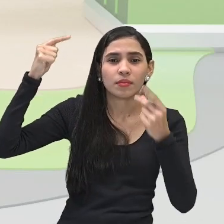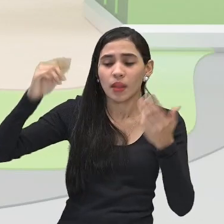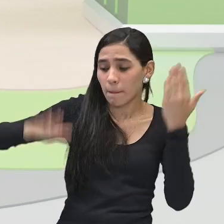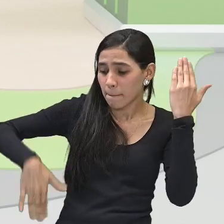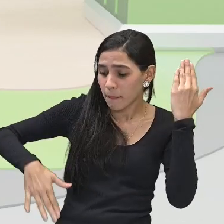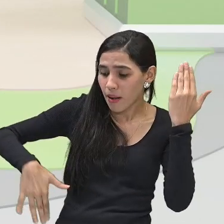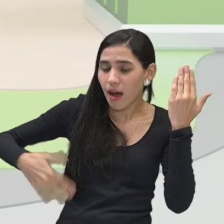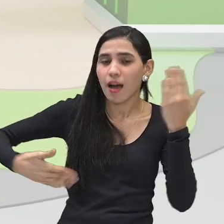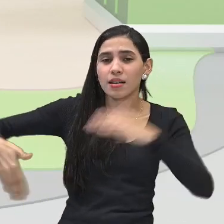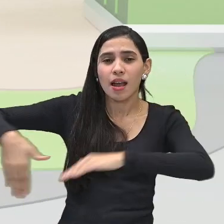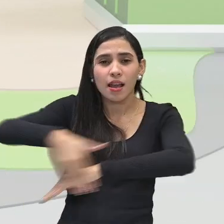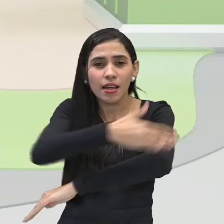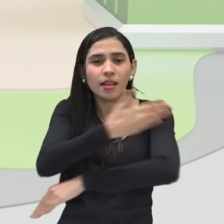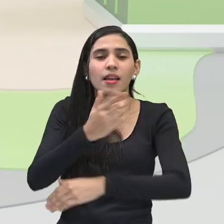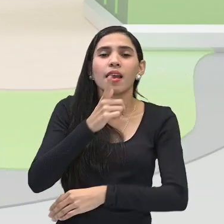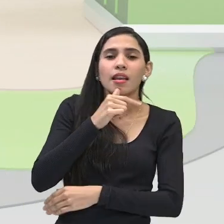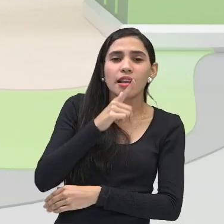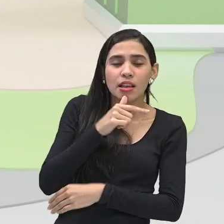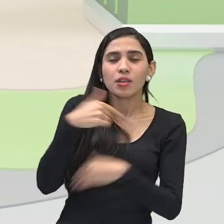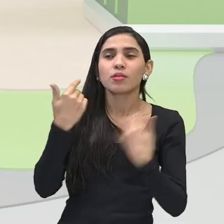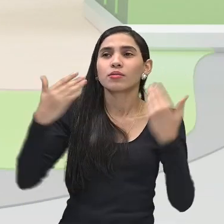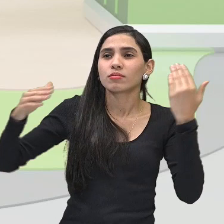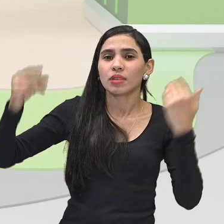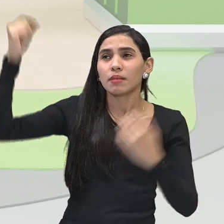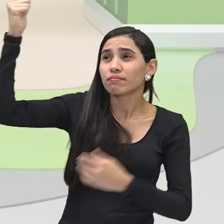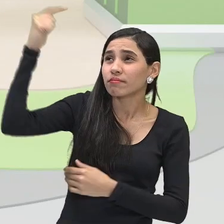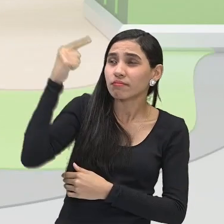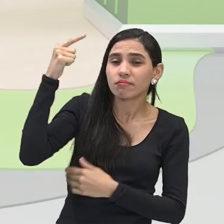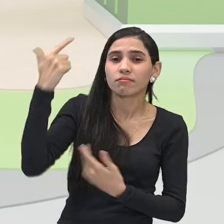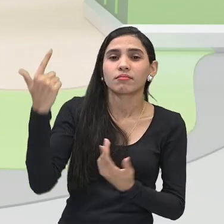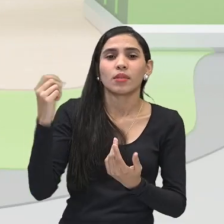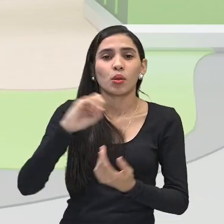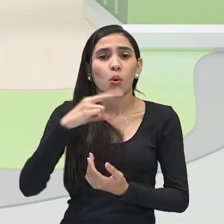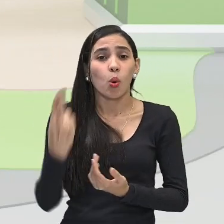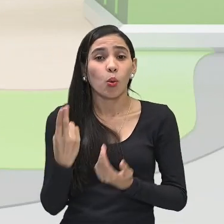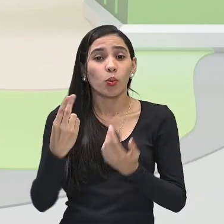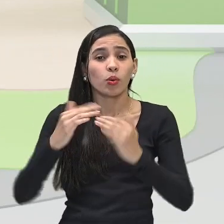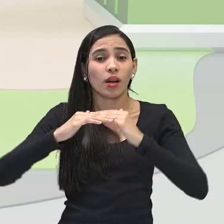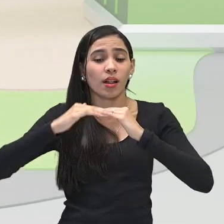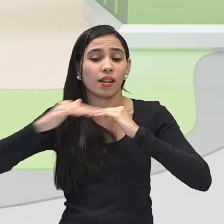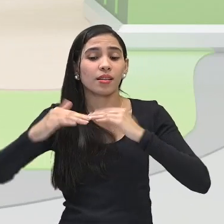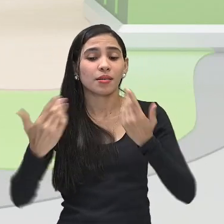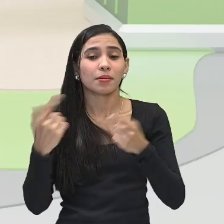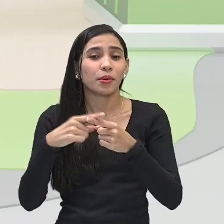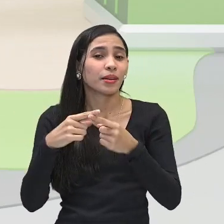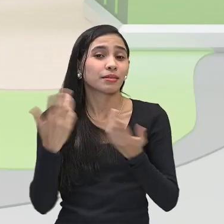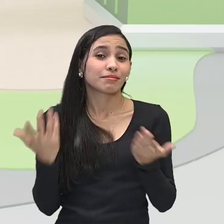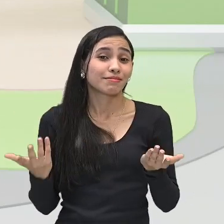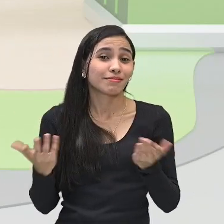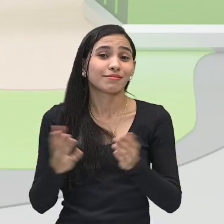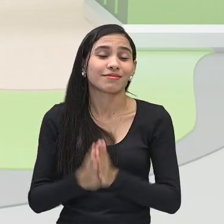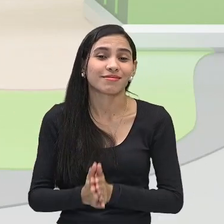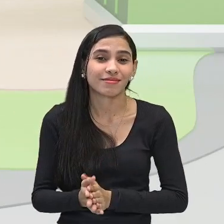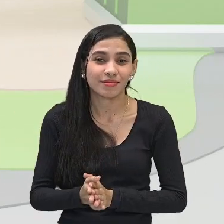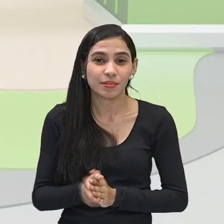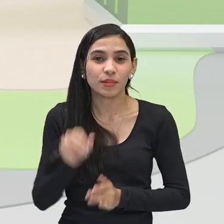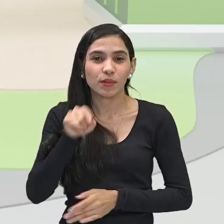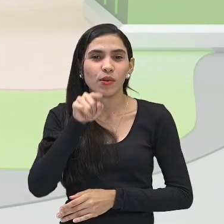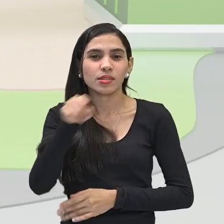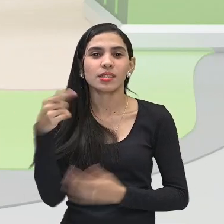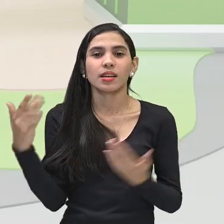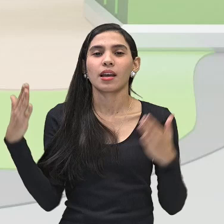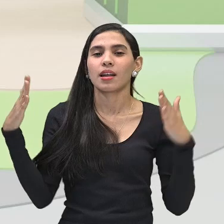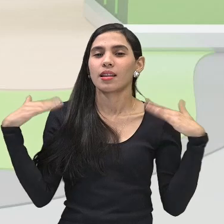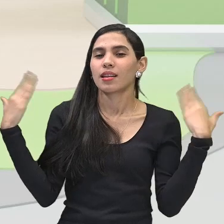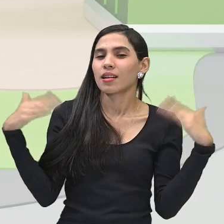na beira de rio, na beira do mar, né, ou na laje, por que não, né? Então, se você está ali naquele momento